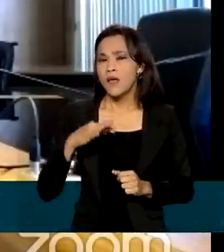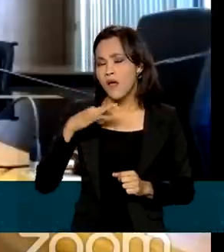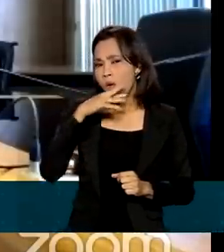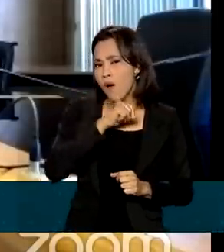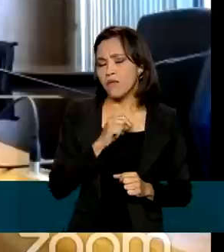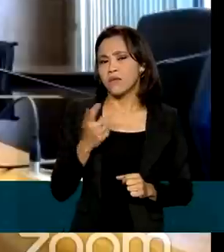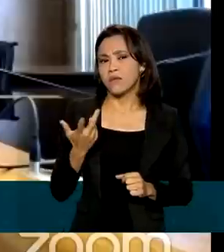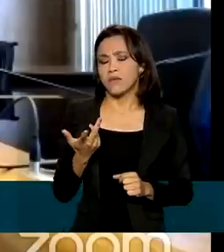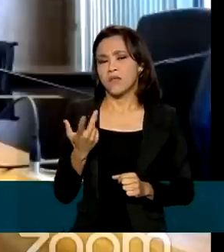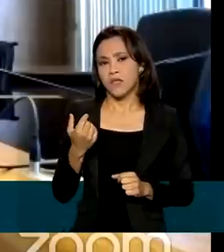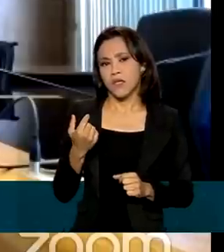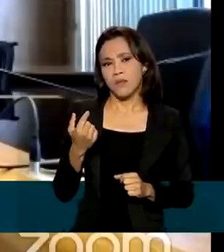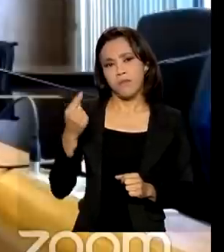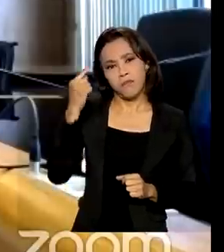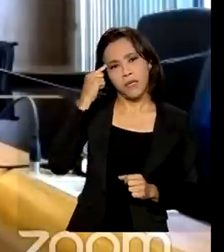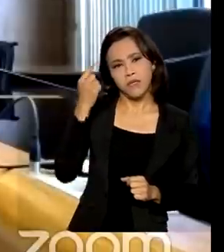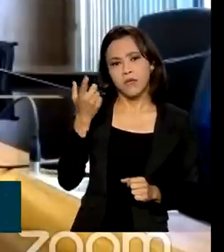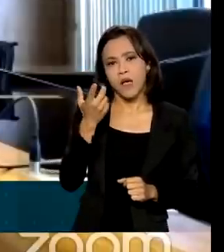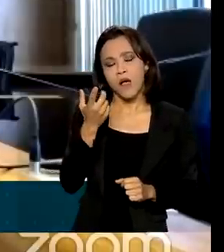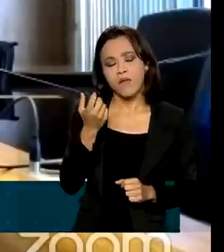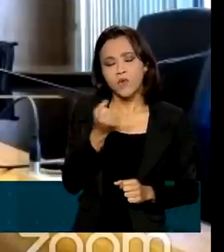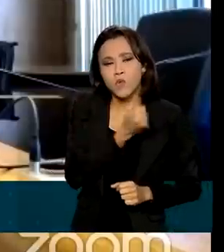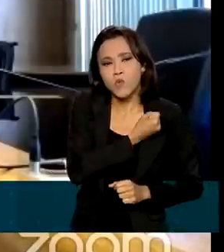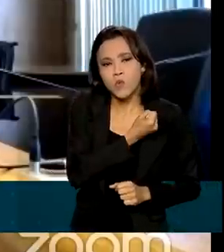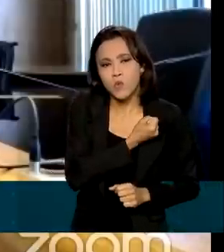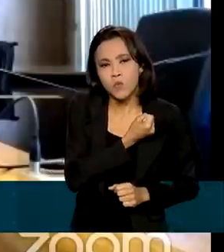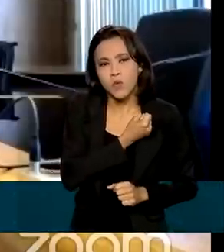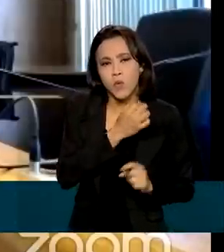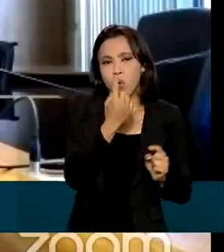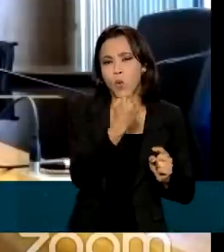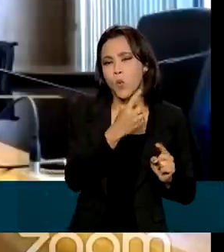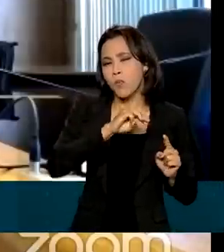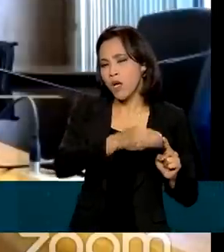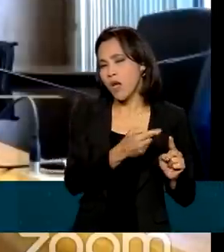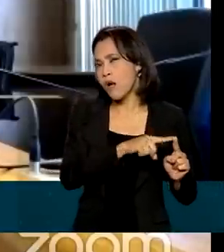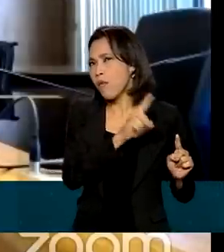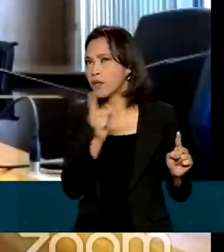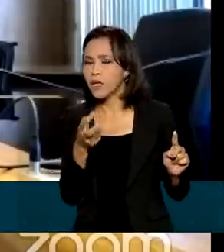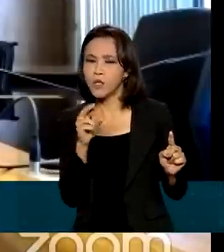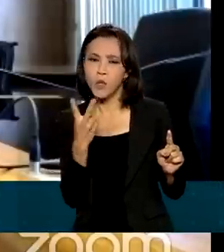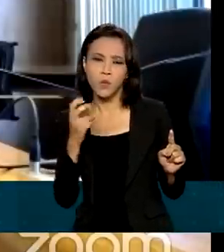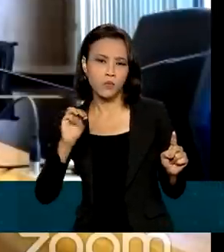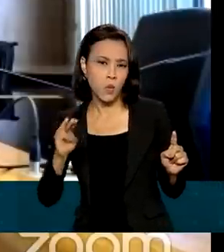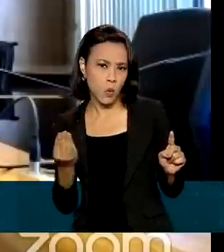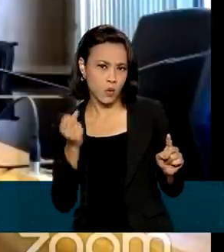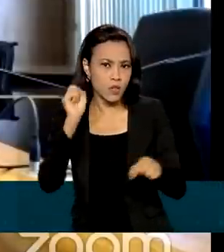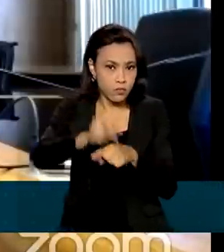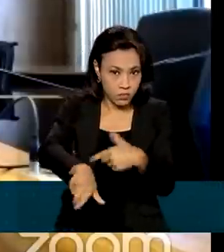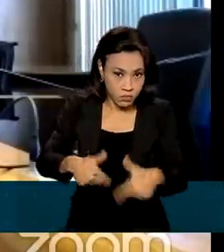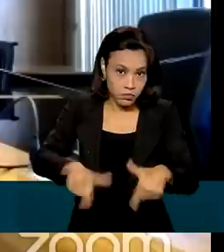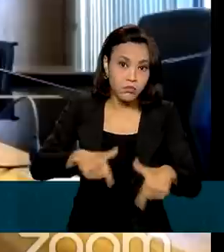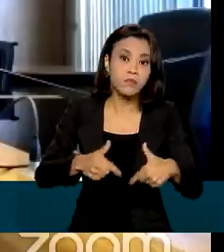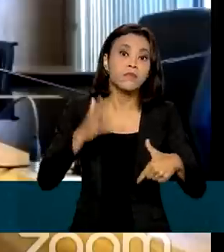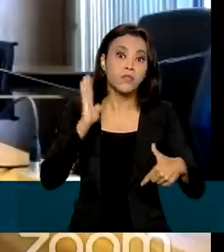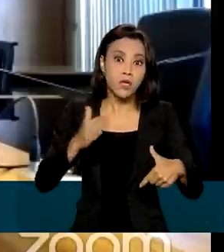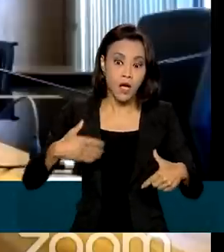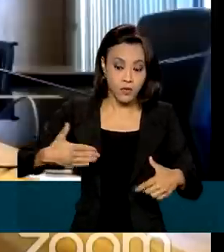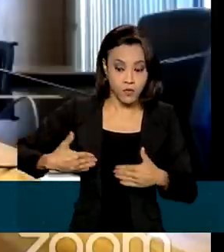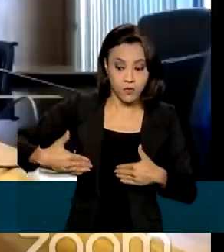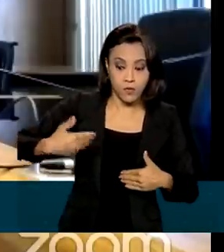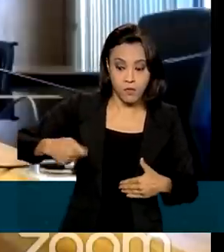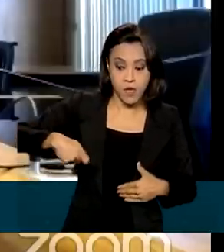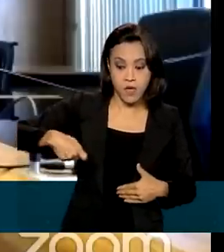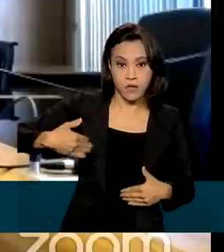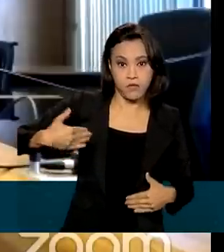realidade a gente pensar em número próximo de entre um milhão e meio e dois milhões de empregos. Seguramente, já nos próximos meses, o estudo